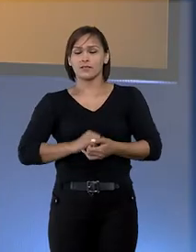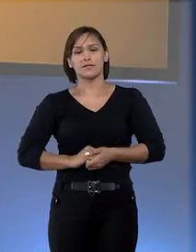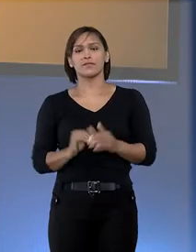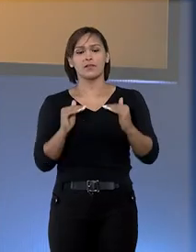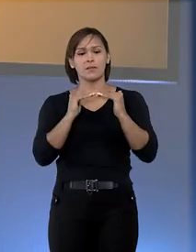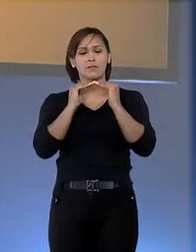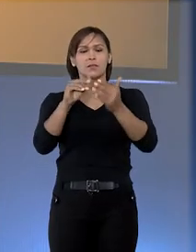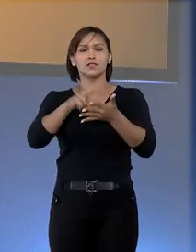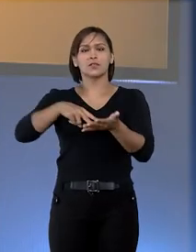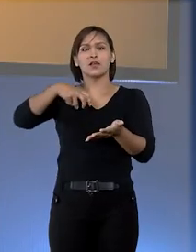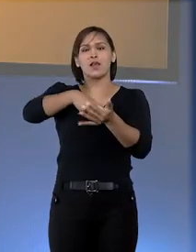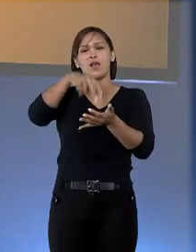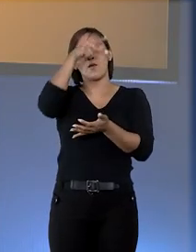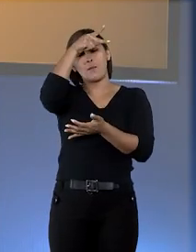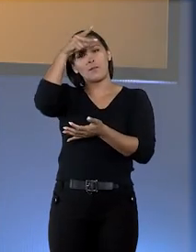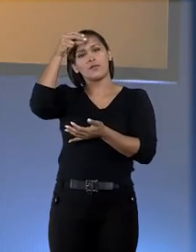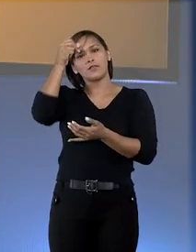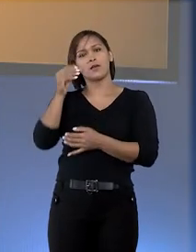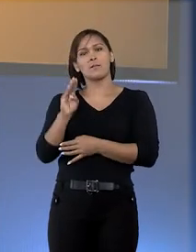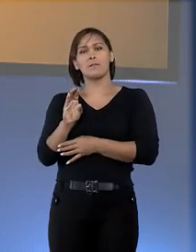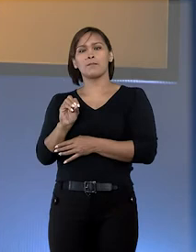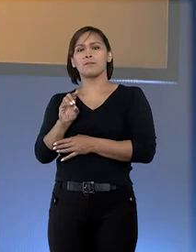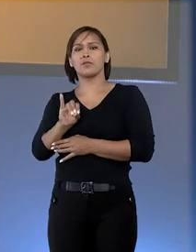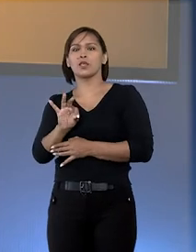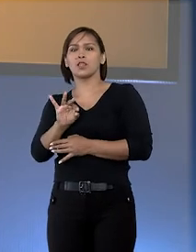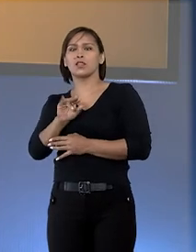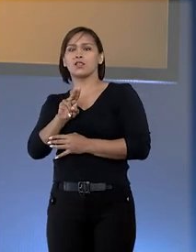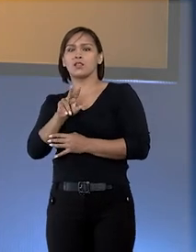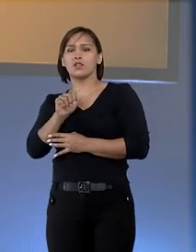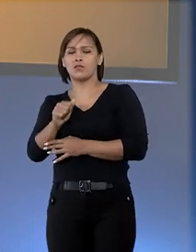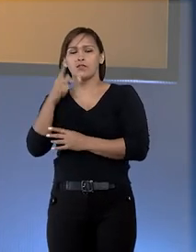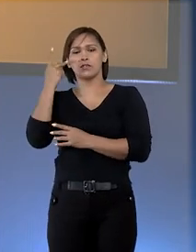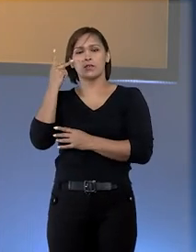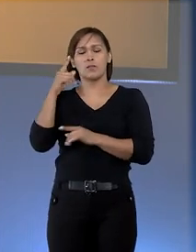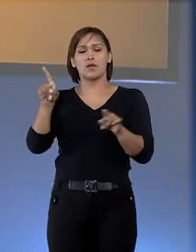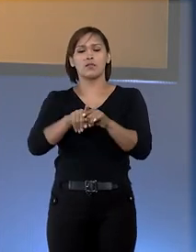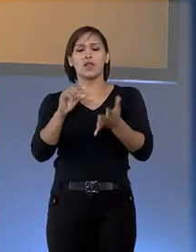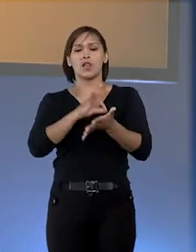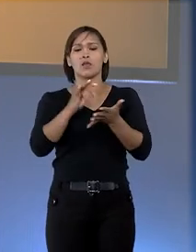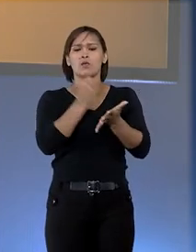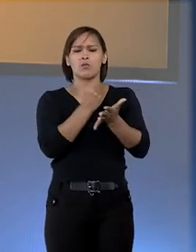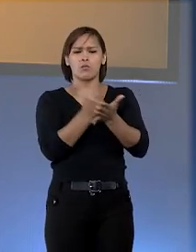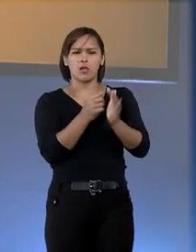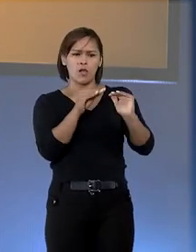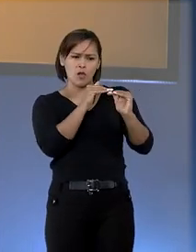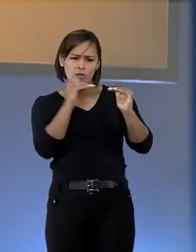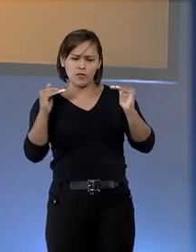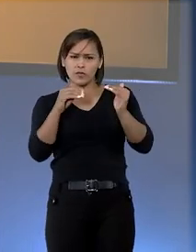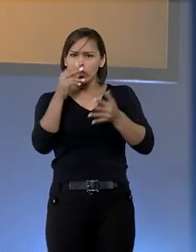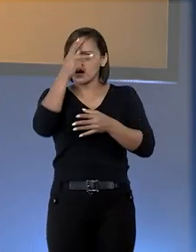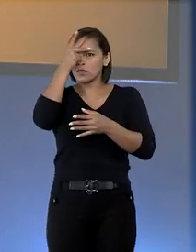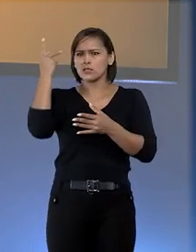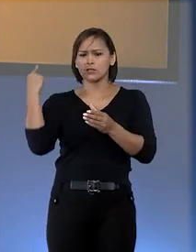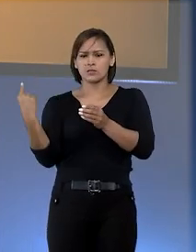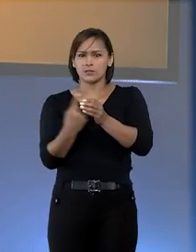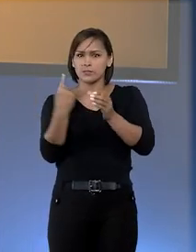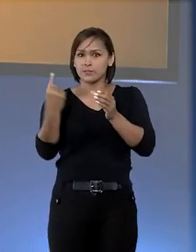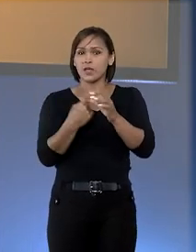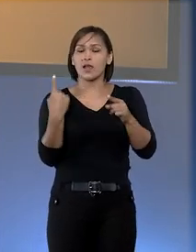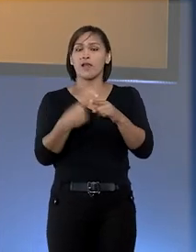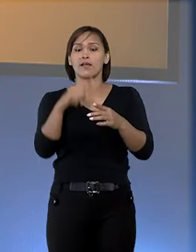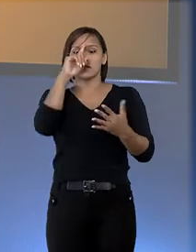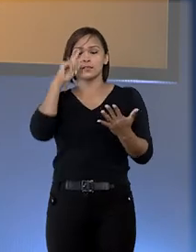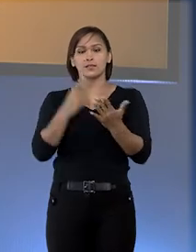Mantida a condenação do prefeito de Boituva, em São Paulo, pela contratação excessiva de comissionados. A decisão é da